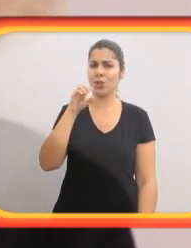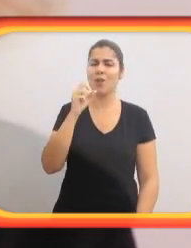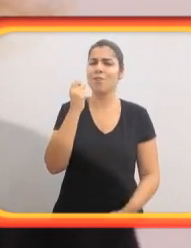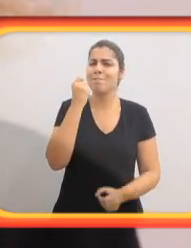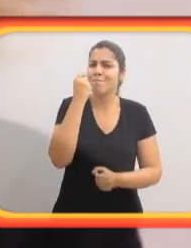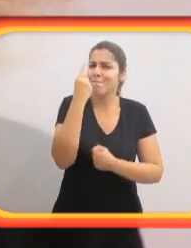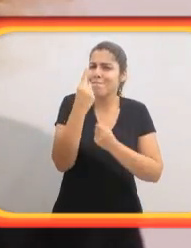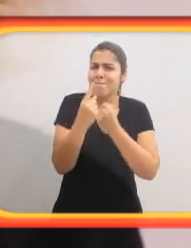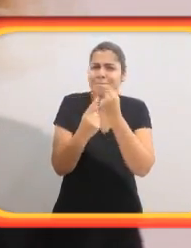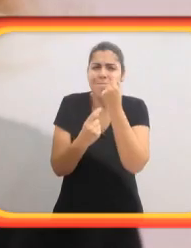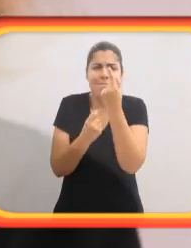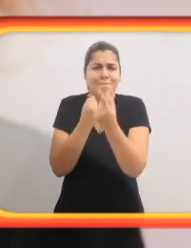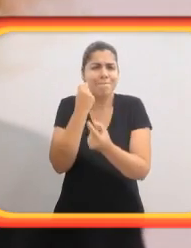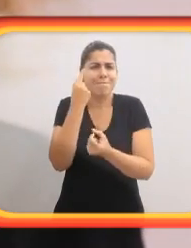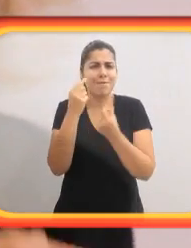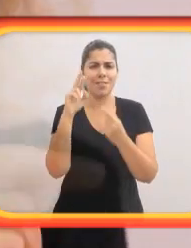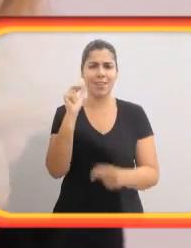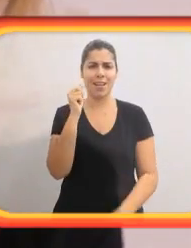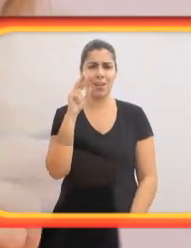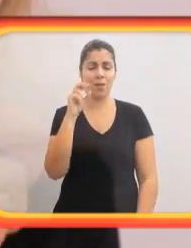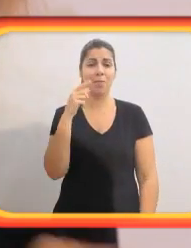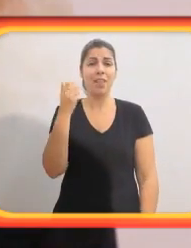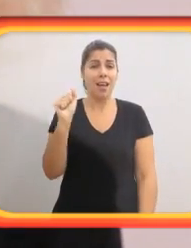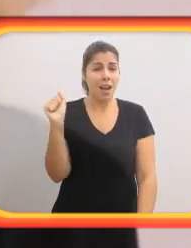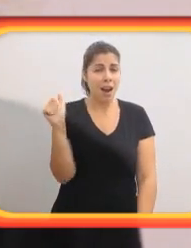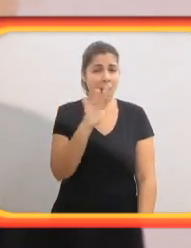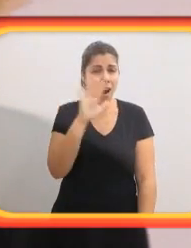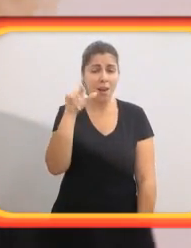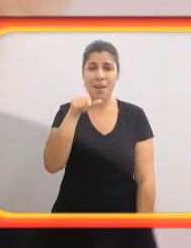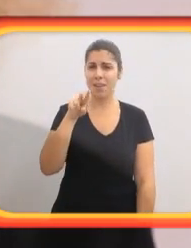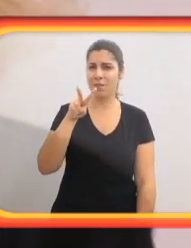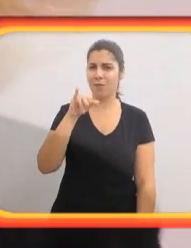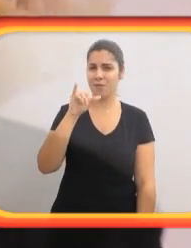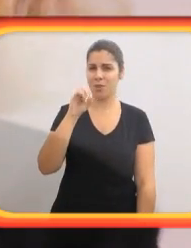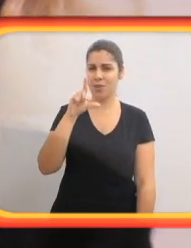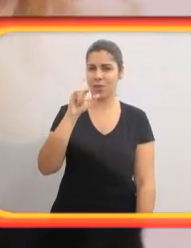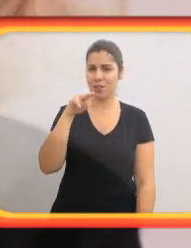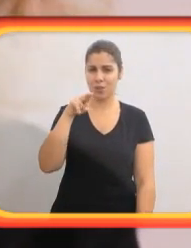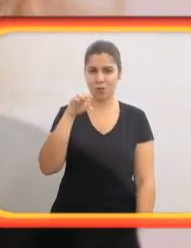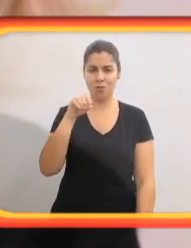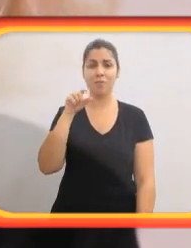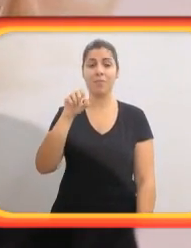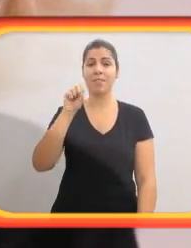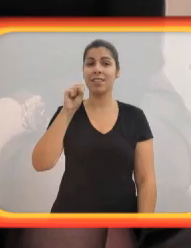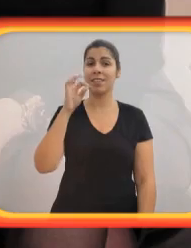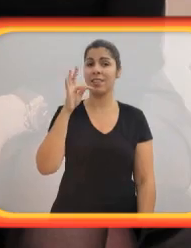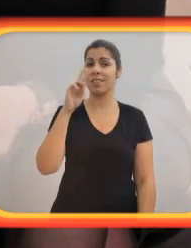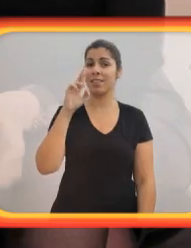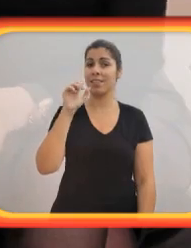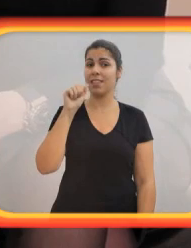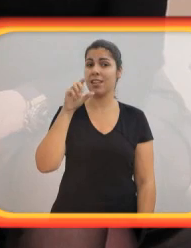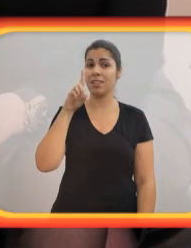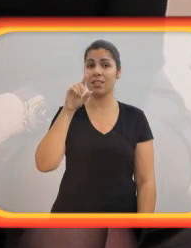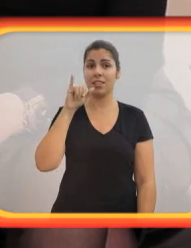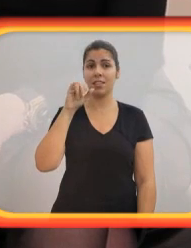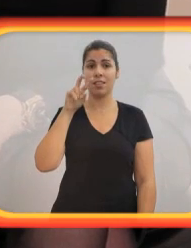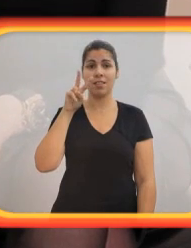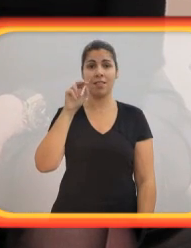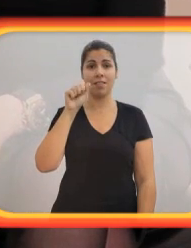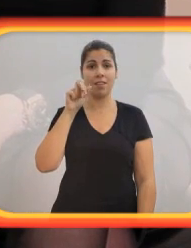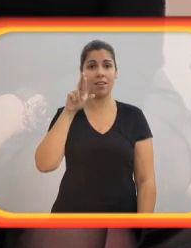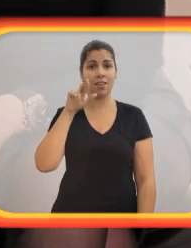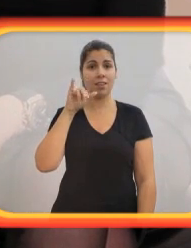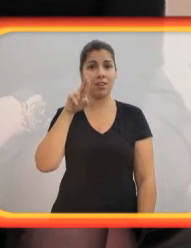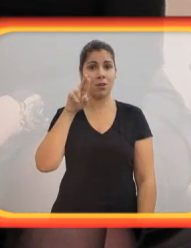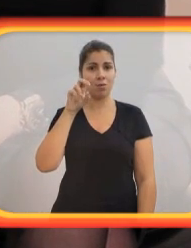Rede Globo, na época, porque eu queria ser repórter do Jornal Nacional. E eu consegui. E eu comecei, a minha